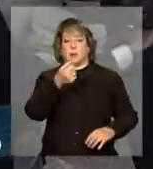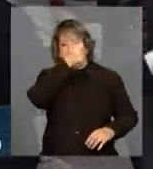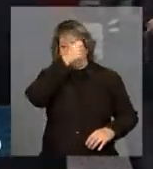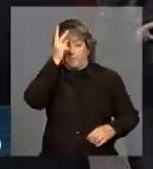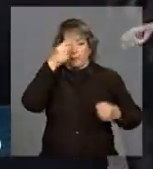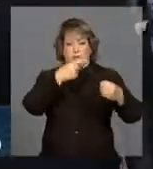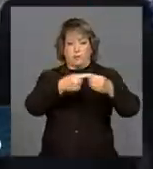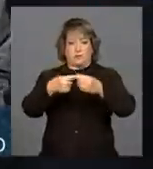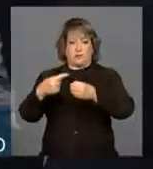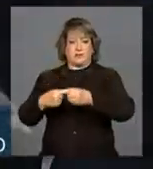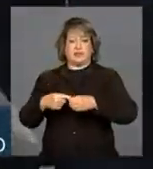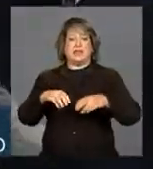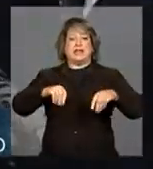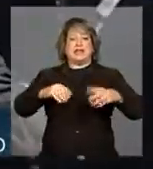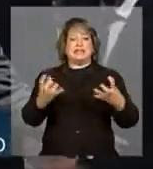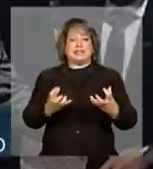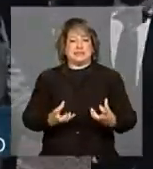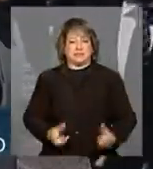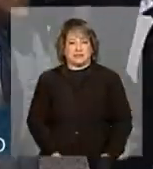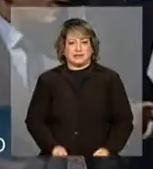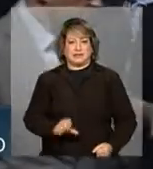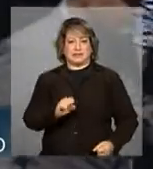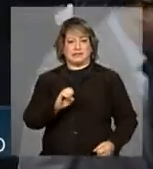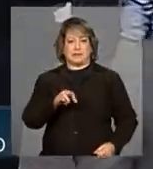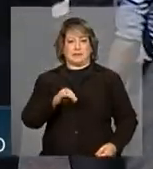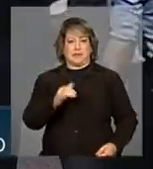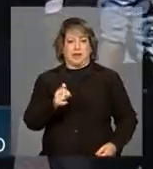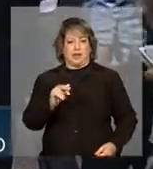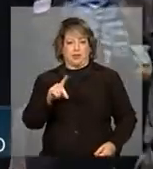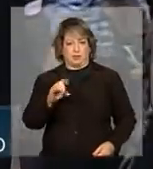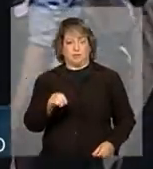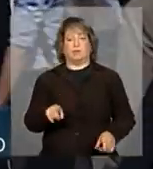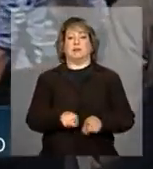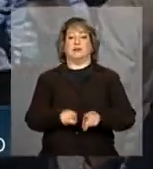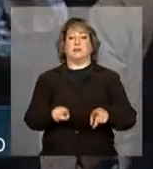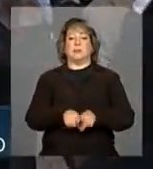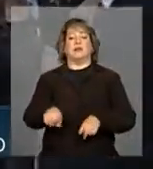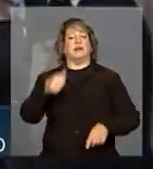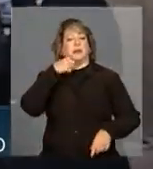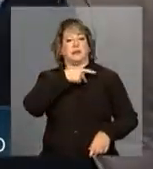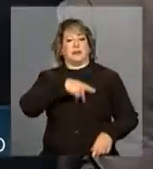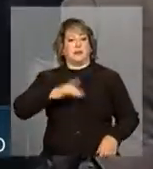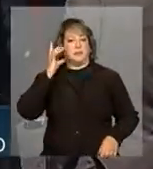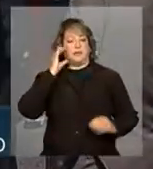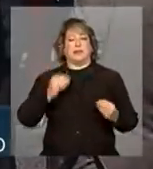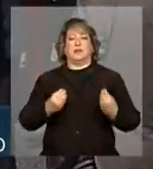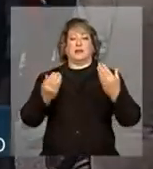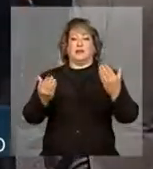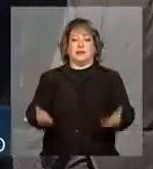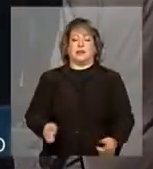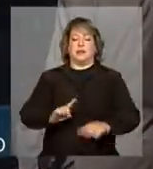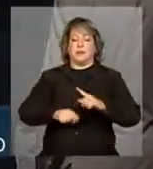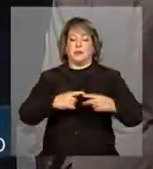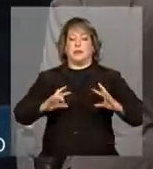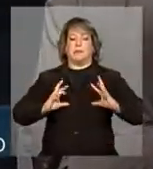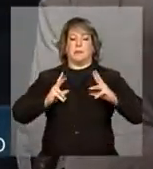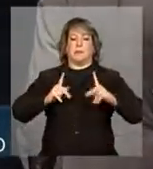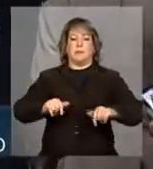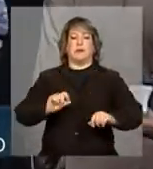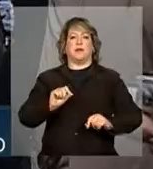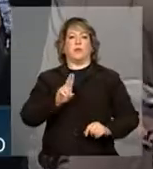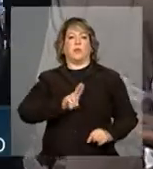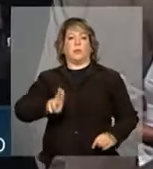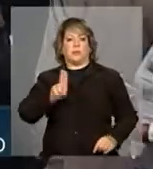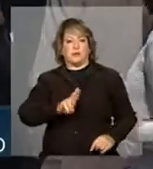do semiárido. A presidenta também vai entregar máquinas que serão utilizadas na manutenção